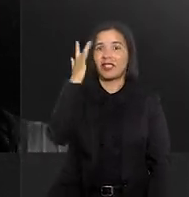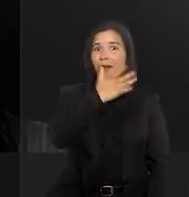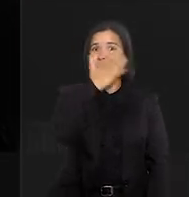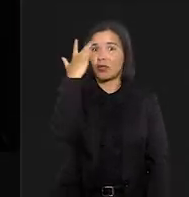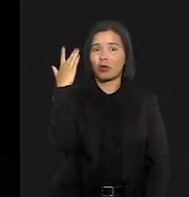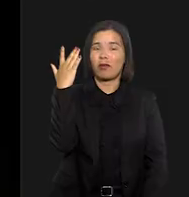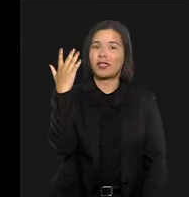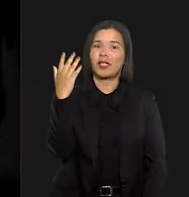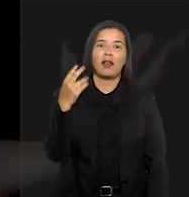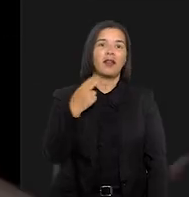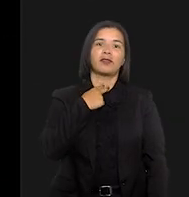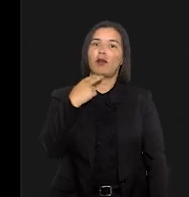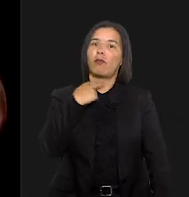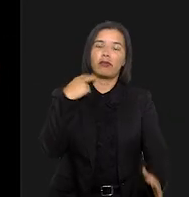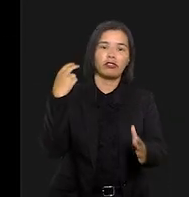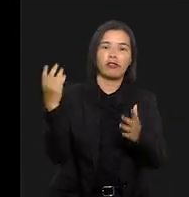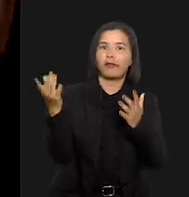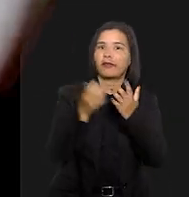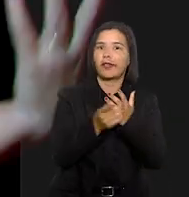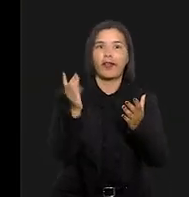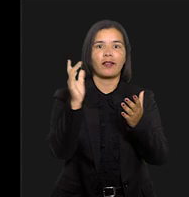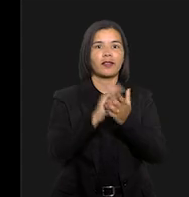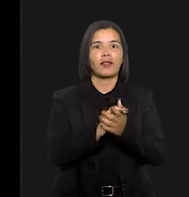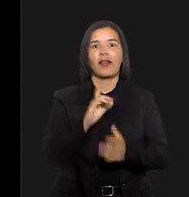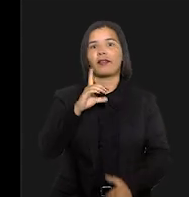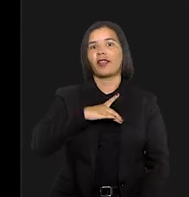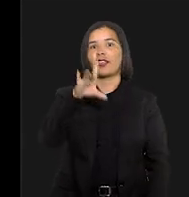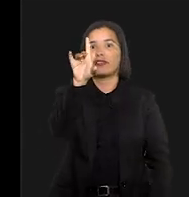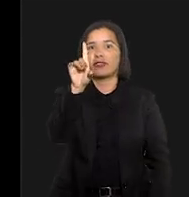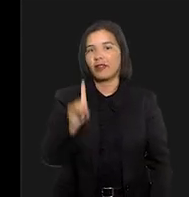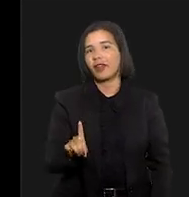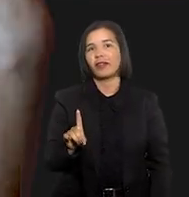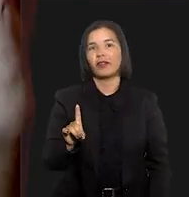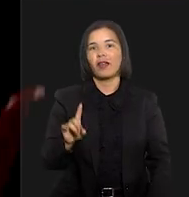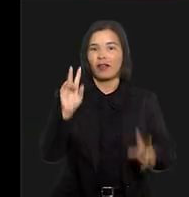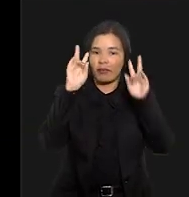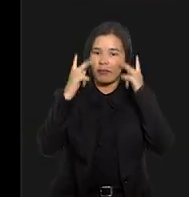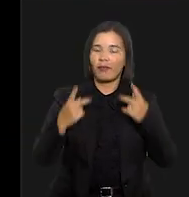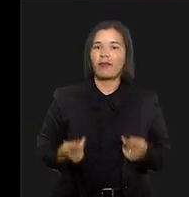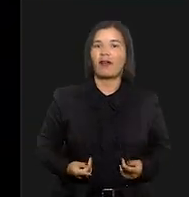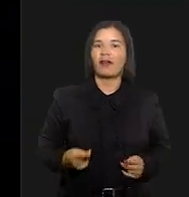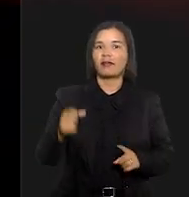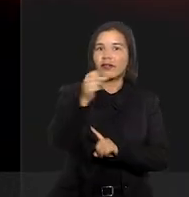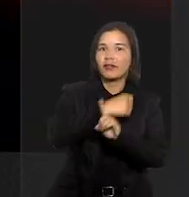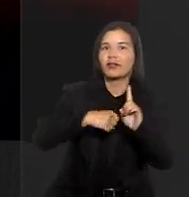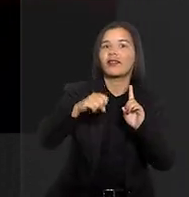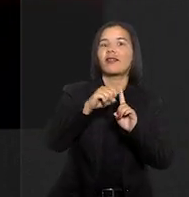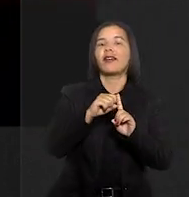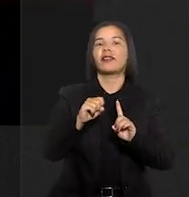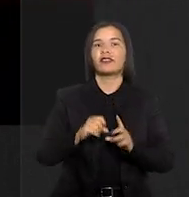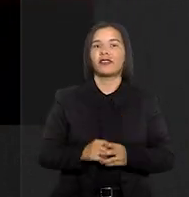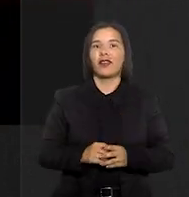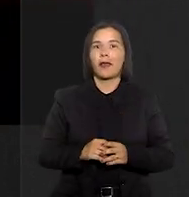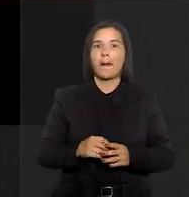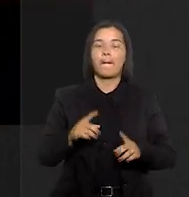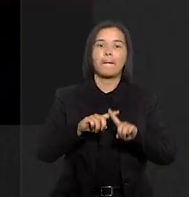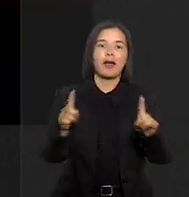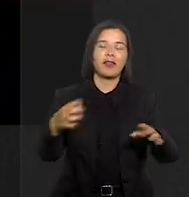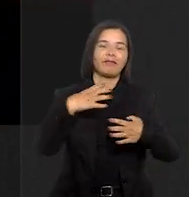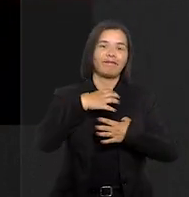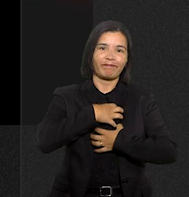sofreram por não poderem casar, por não poderem exercer o seu direito enquanto ser na sociedade, mas é